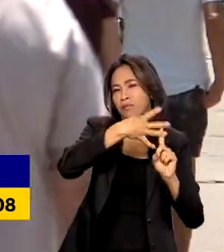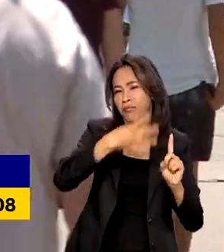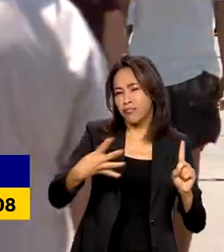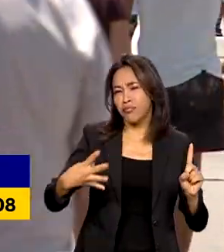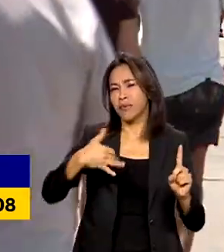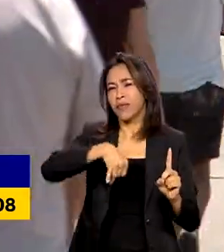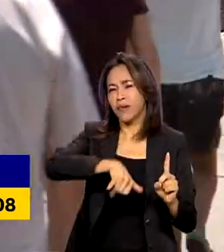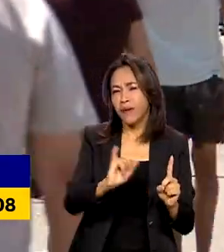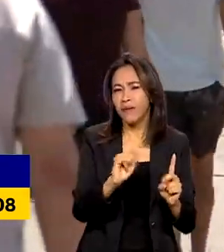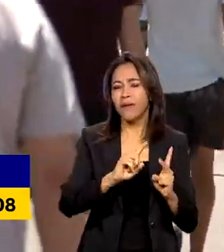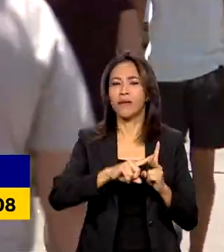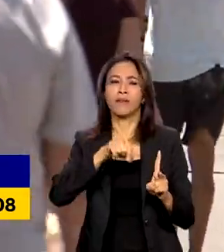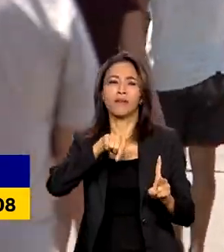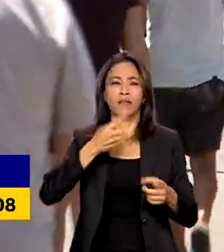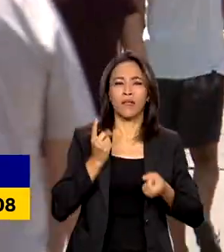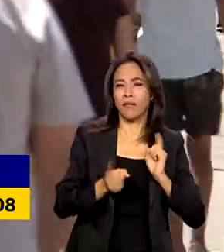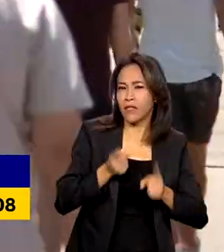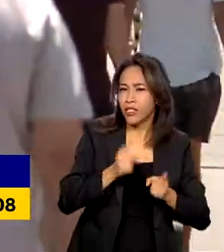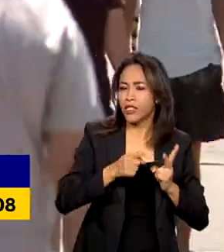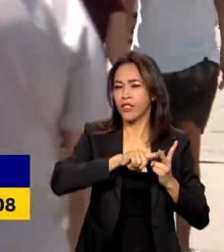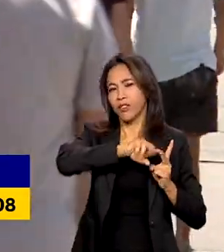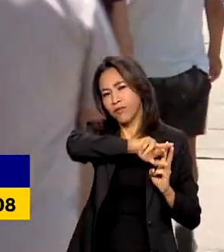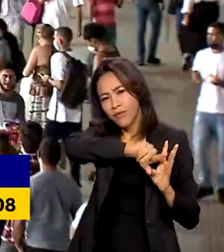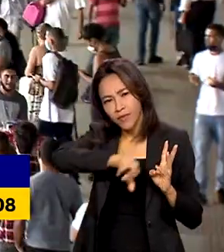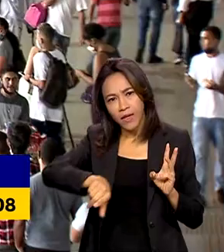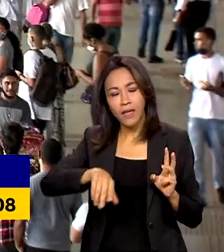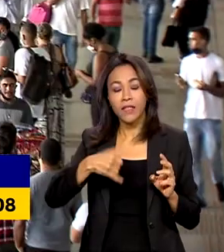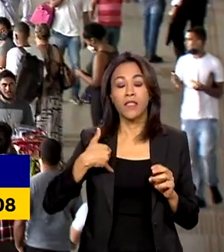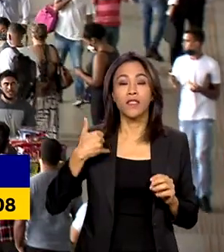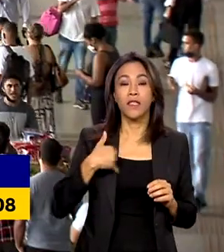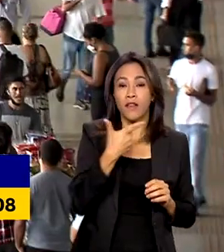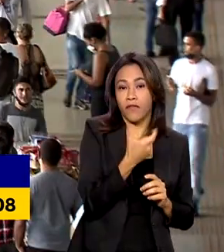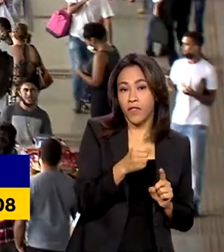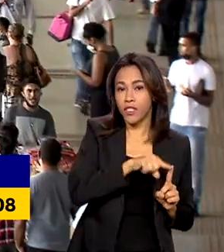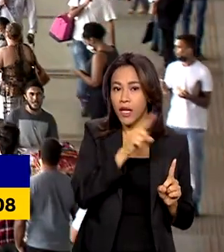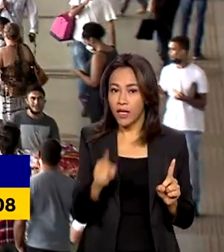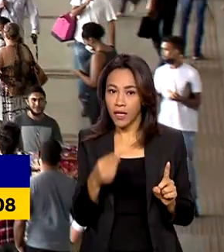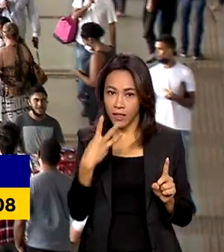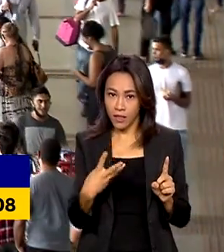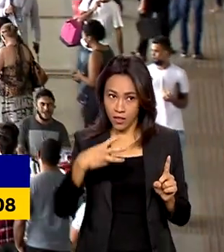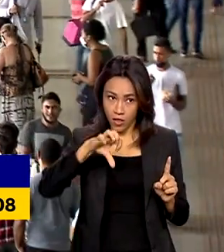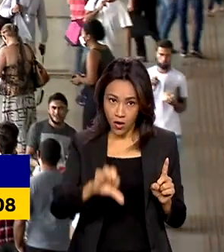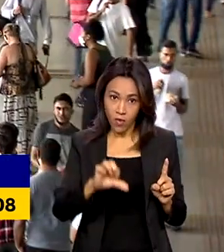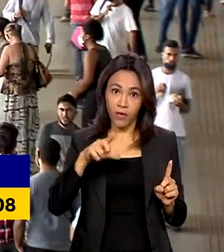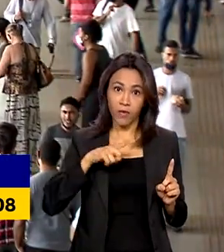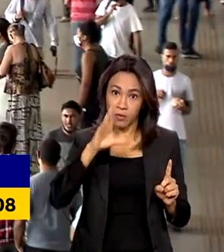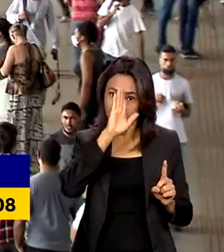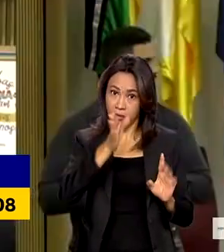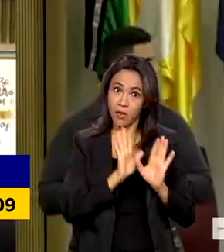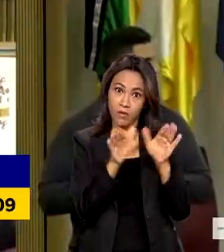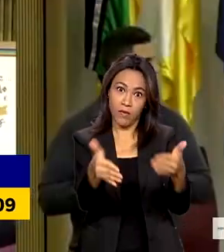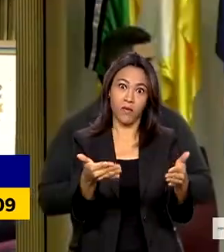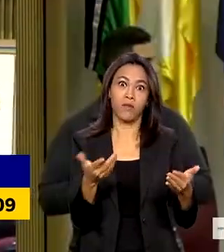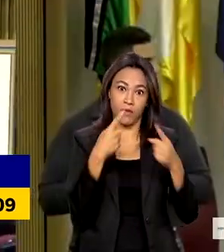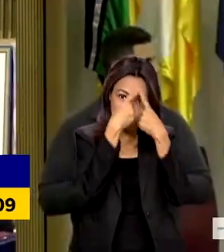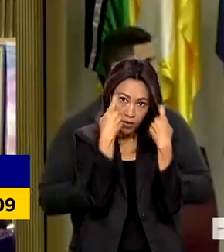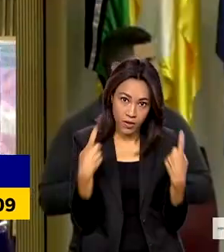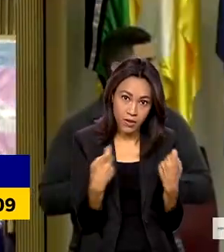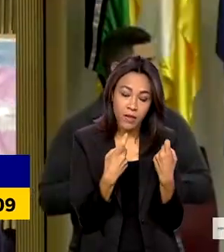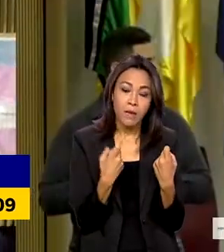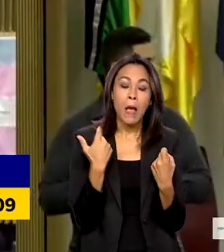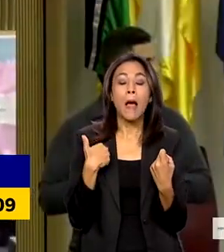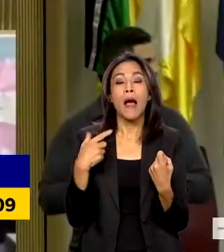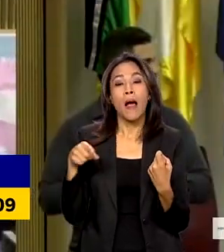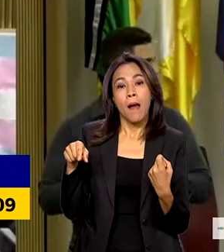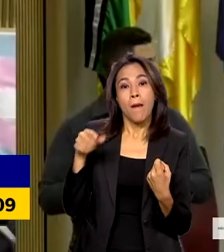mulheres trans e gays entre 20 e 39 anos estão entre os principais alvos. Para ajudar esse